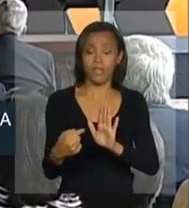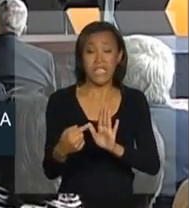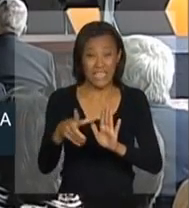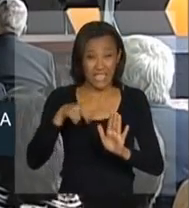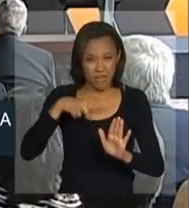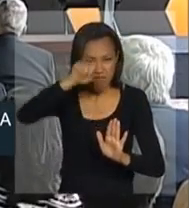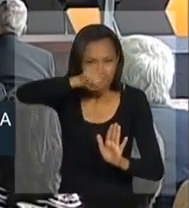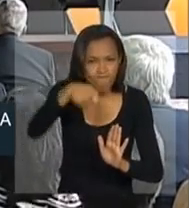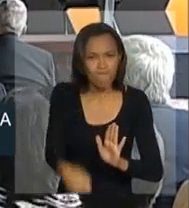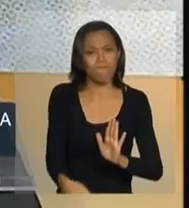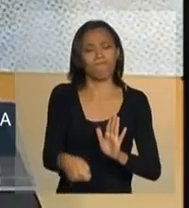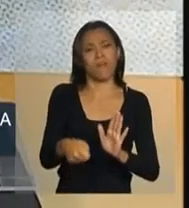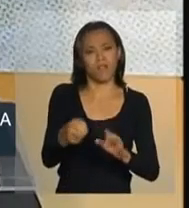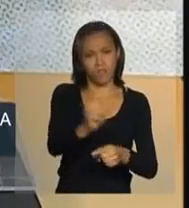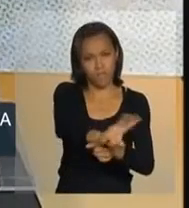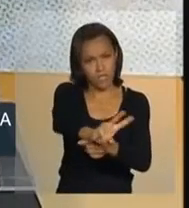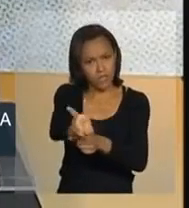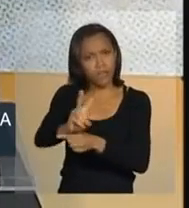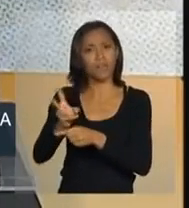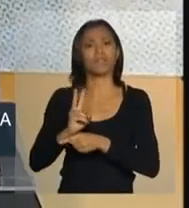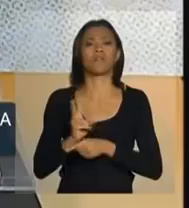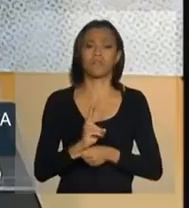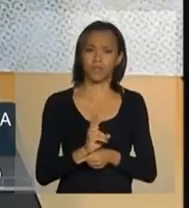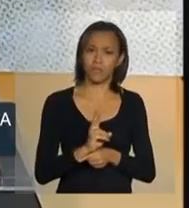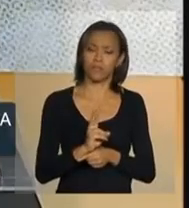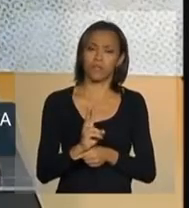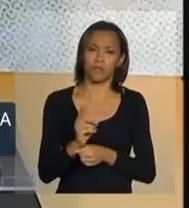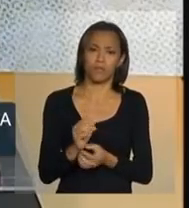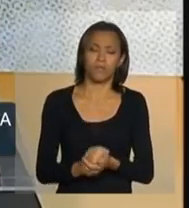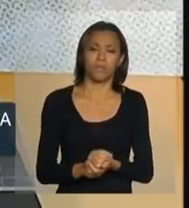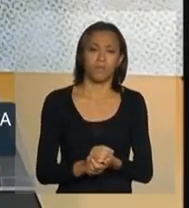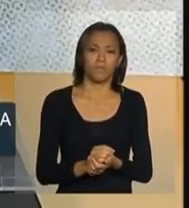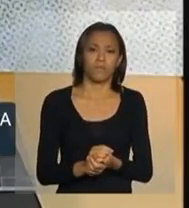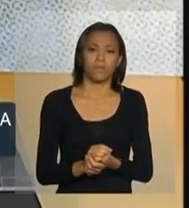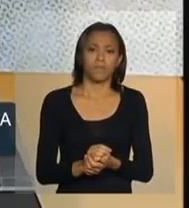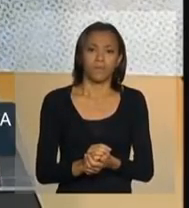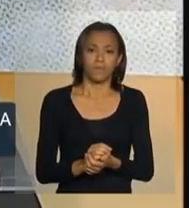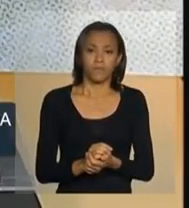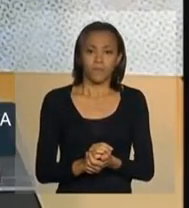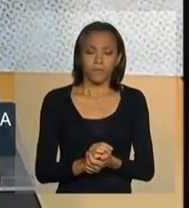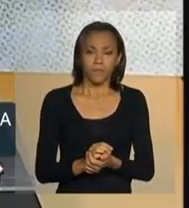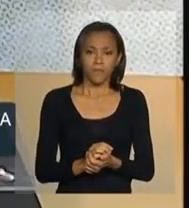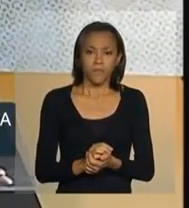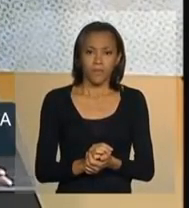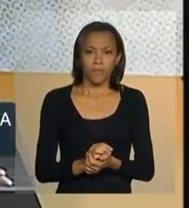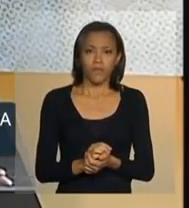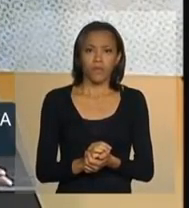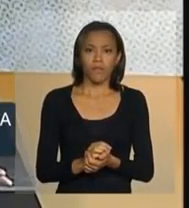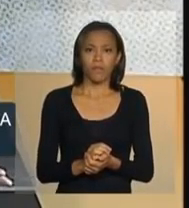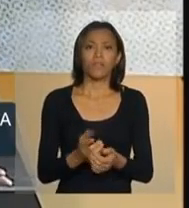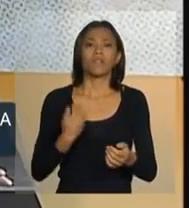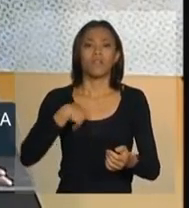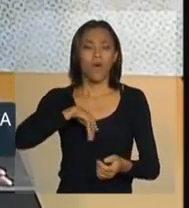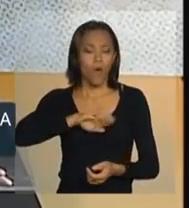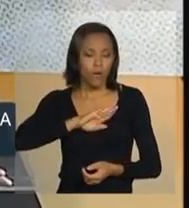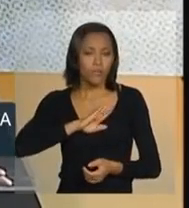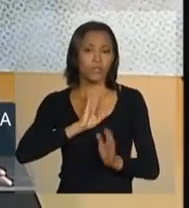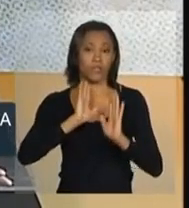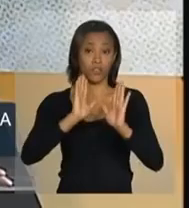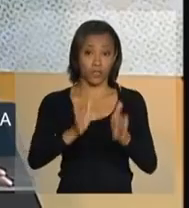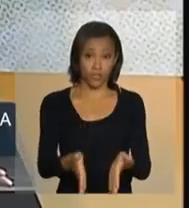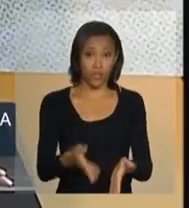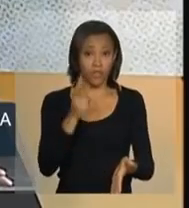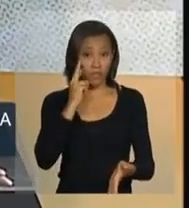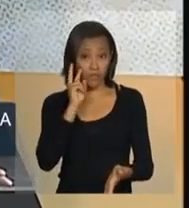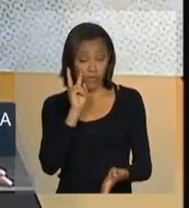uma fiscalização mais efetiva, ter a efetividade da aplicação da lei. Nós vimos recentemente um